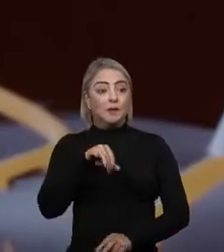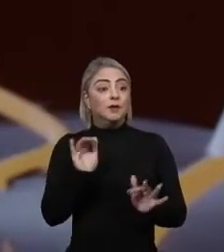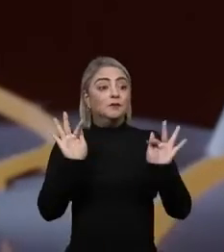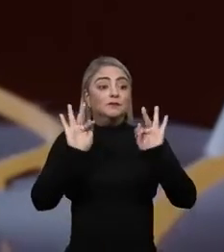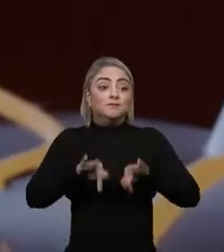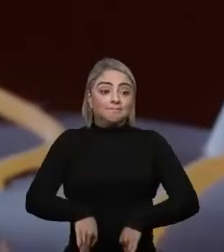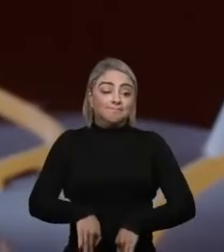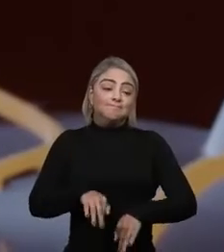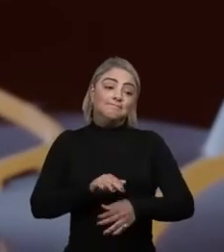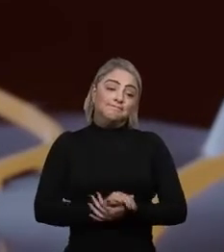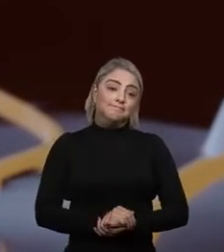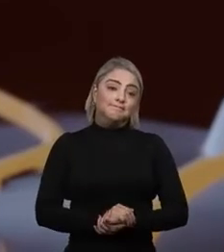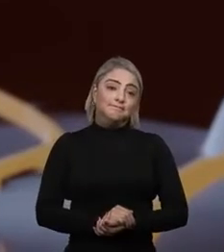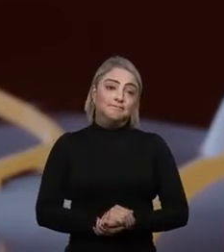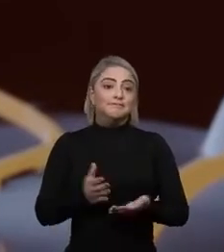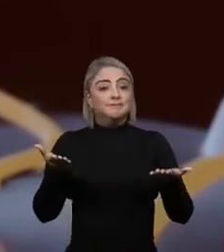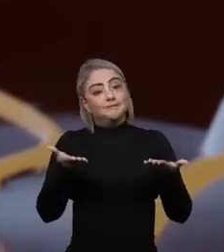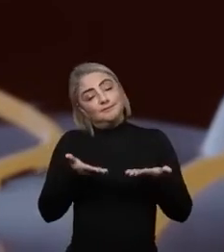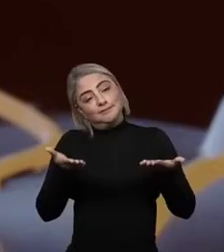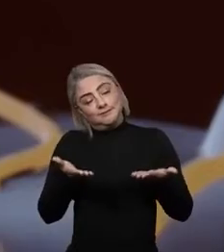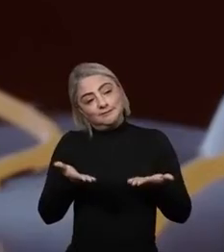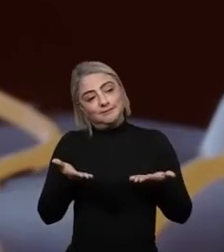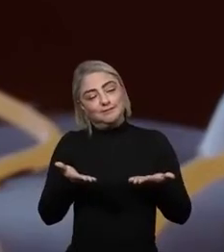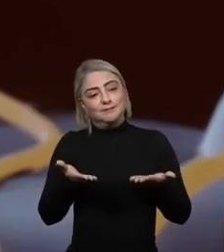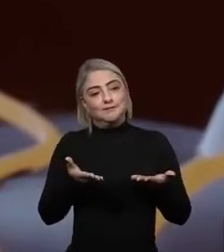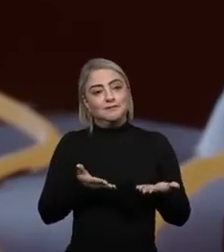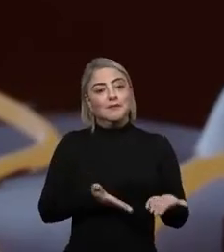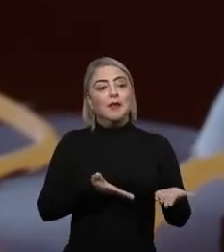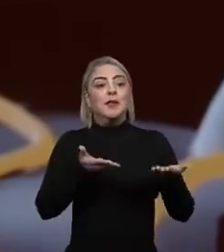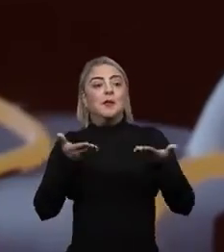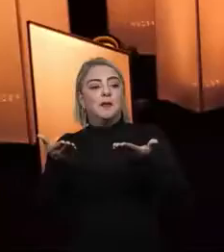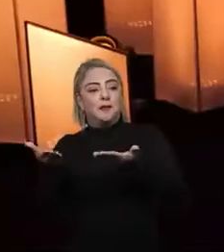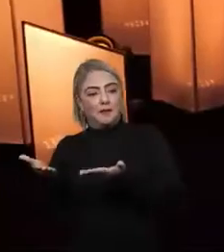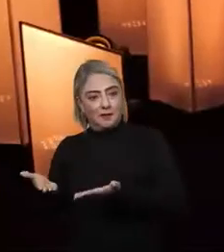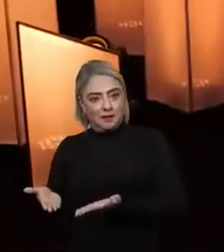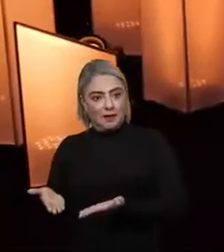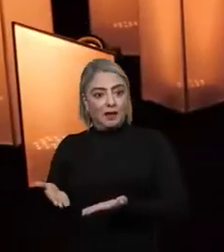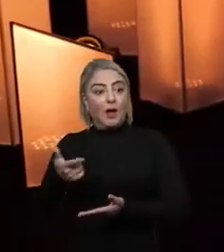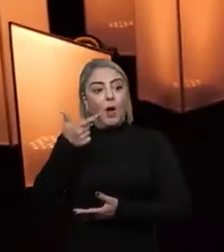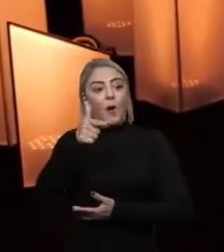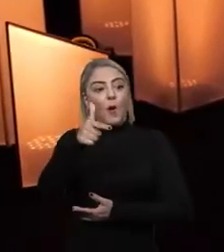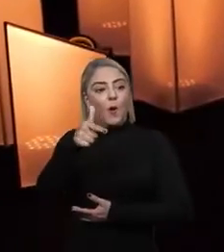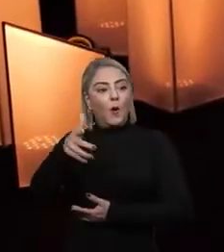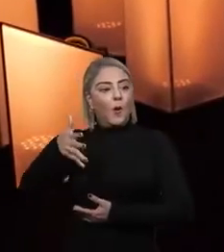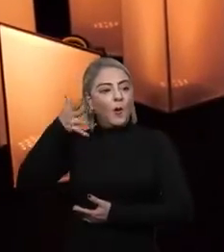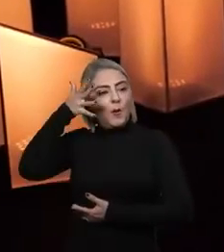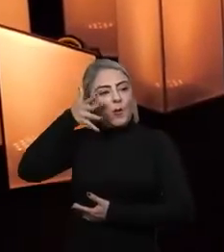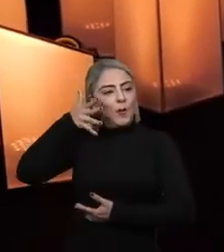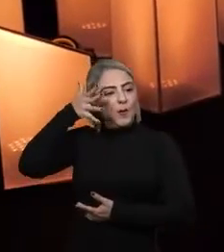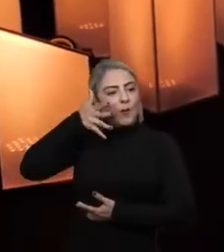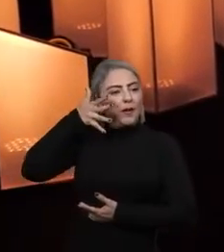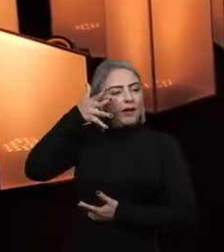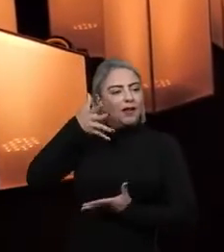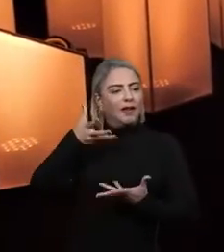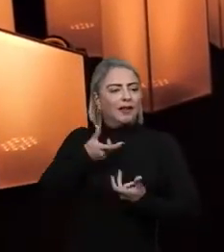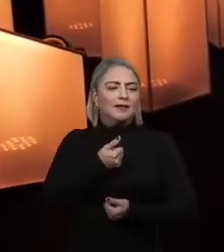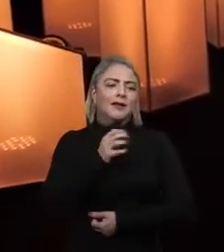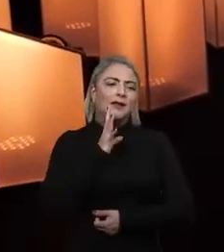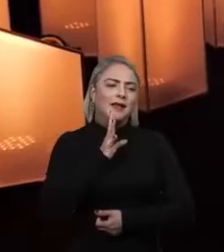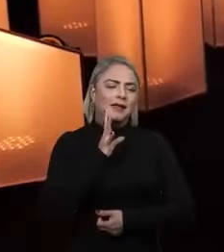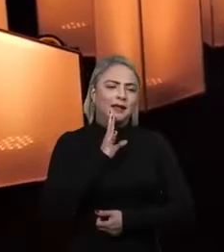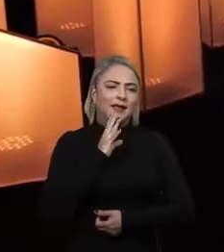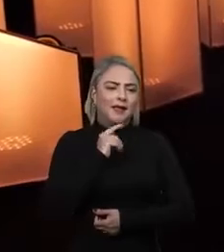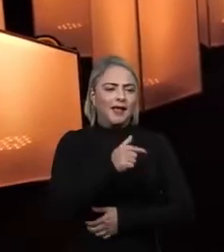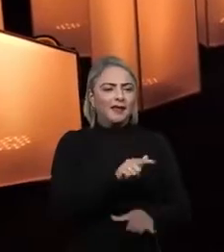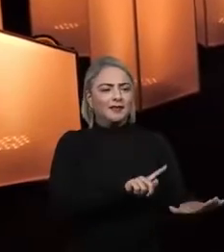fim. É. Agora, a gente vai ter que passar a bola porque em breve terão outras atrações muito legais ainda na